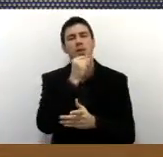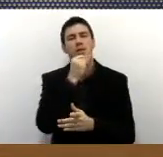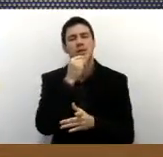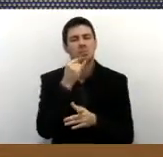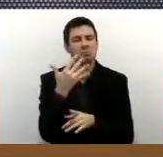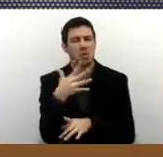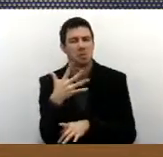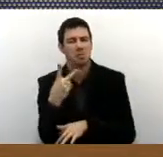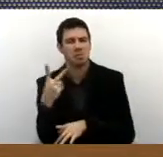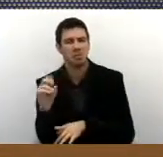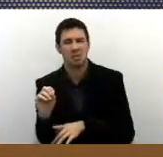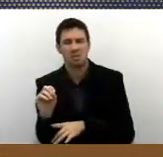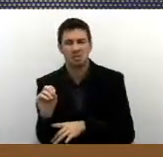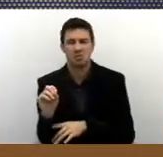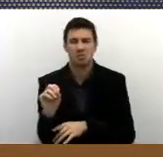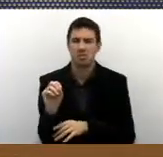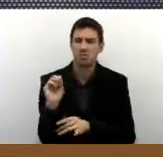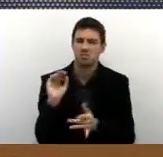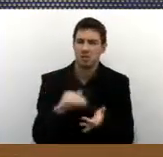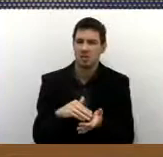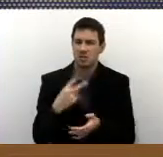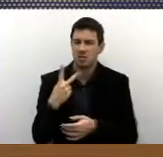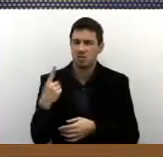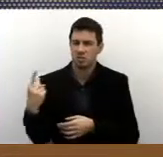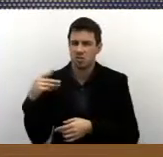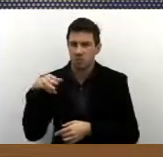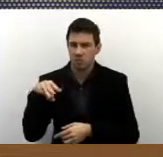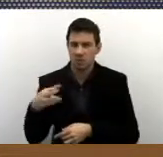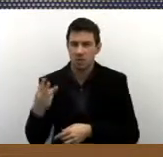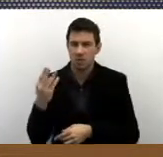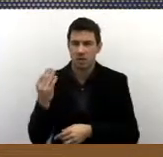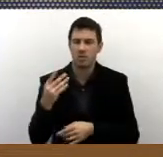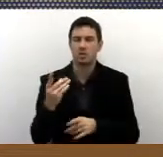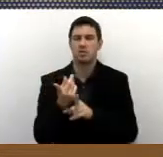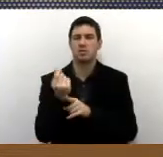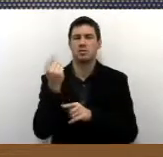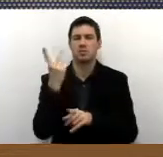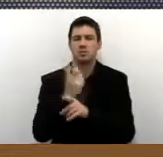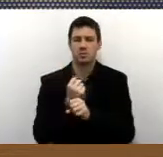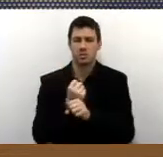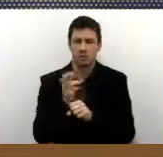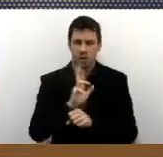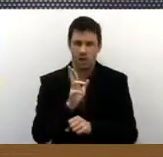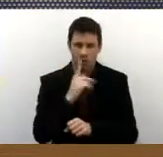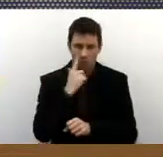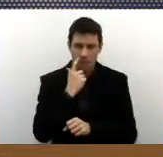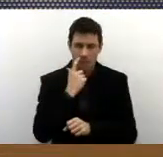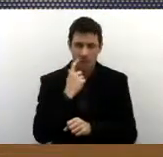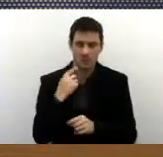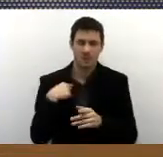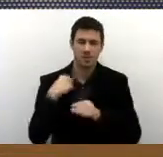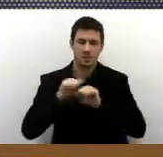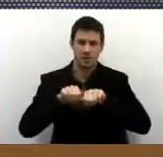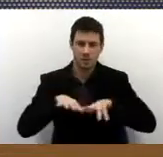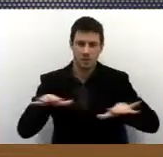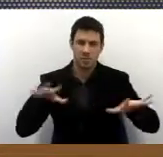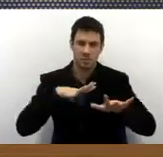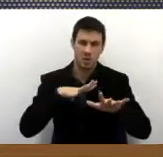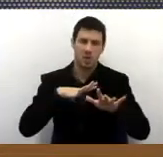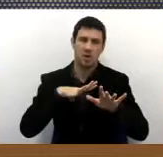de 21 milhões, que serão distribuídos para custeio,